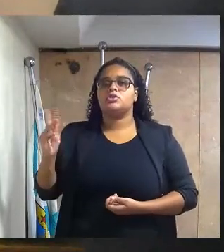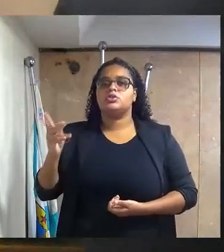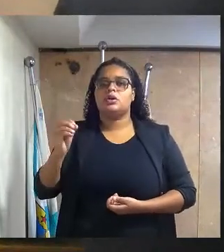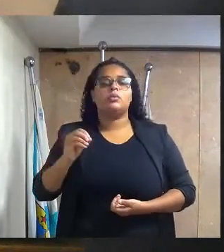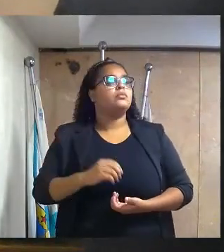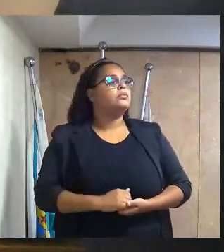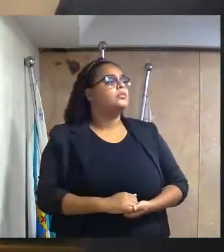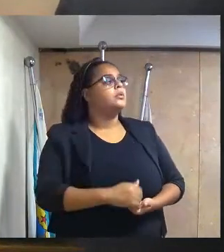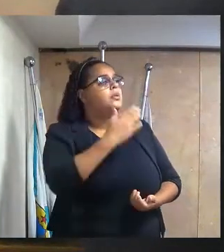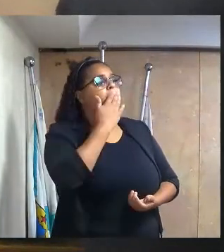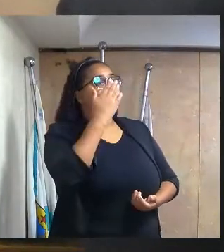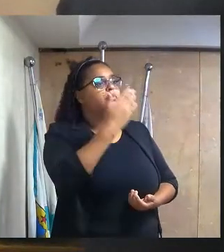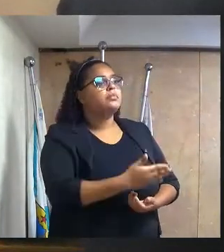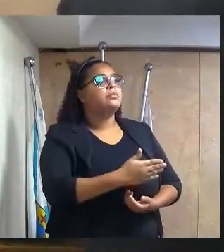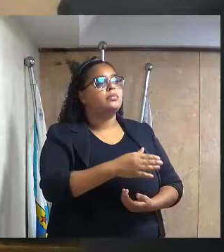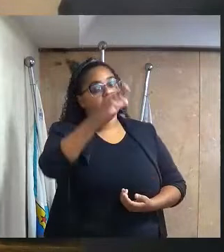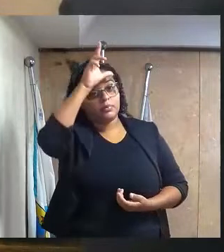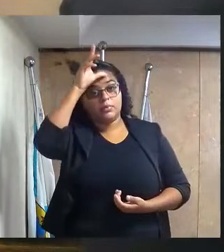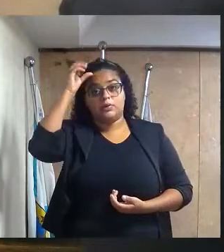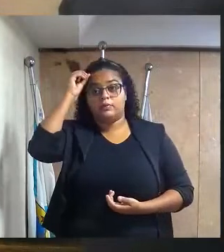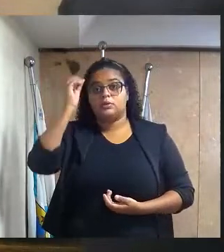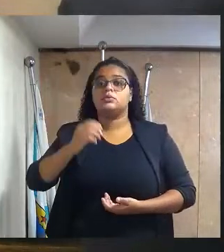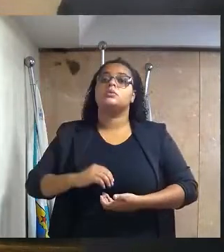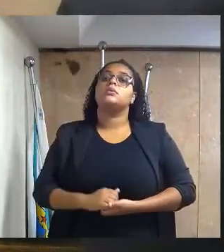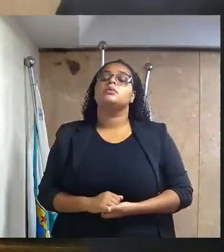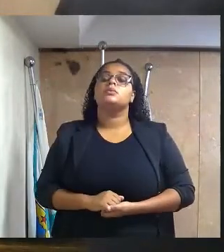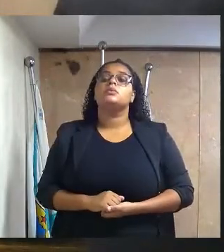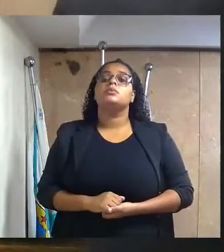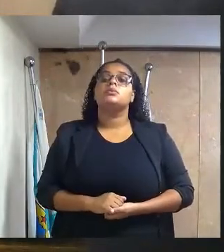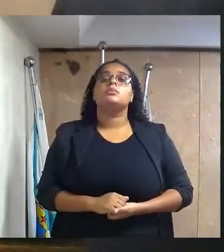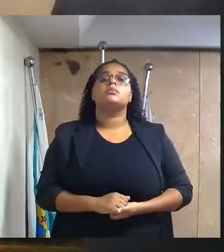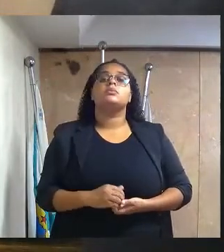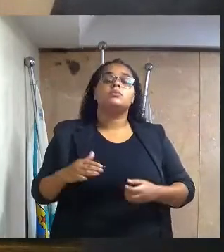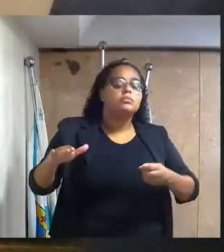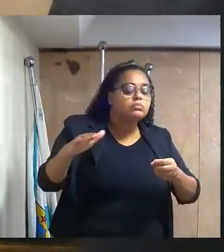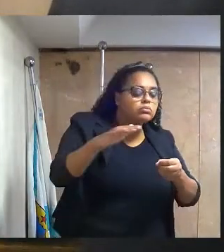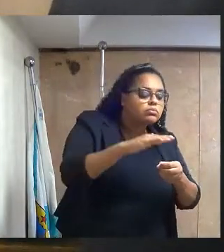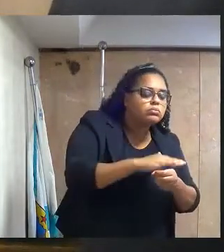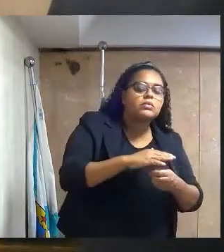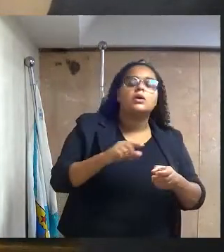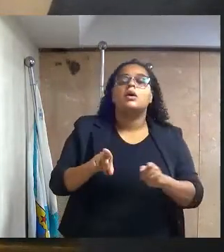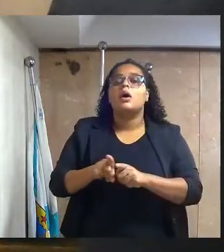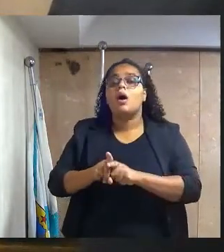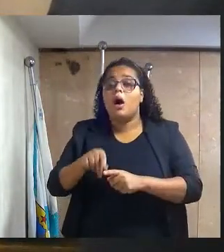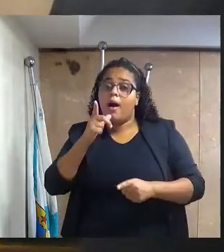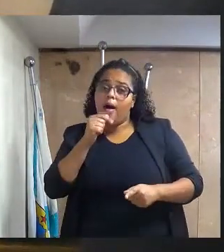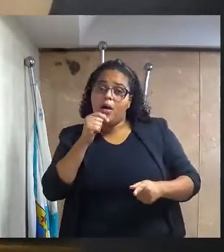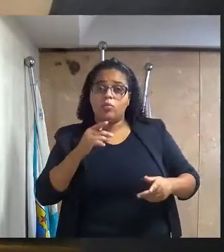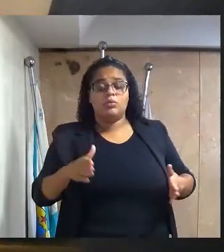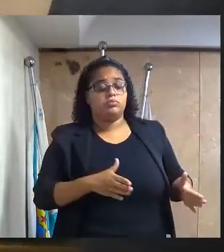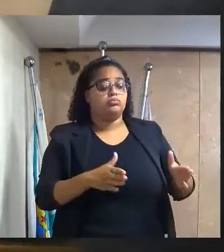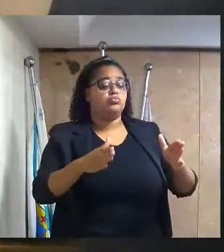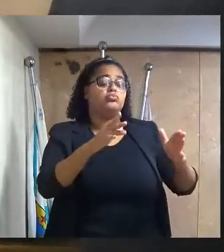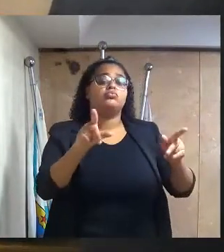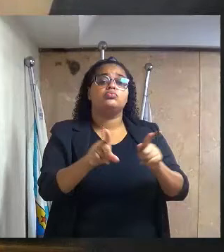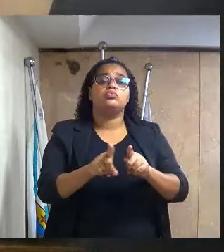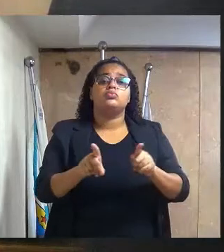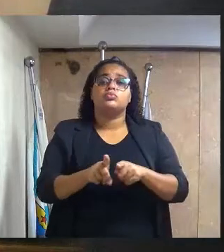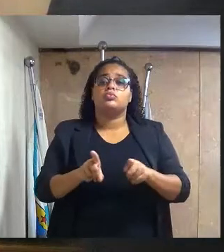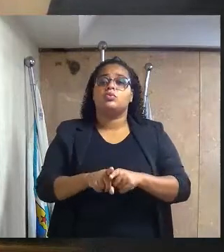Gervais, solicitando ao excelentíssimo senhor prefeito, reposição de ralos, tampa de galeria de águas pluviais e bueiros,